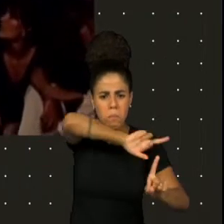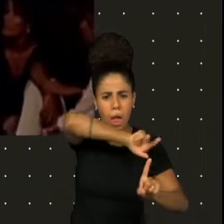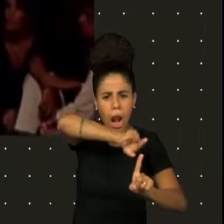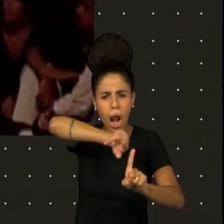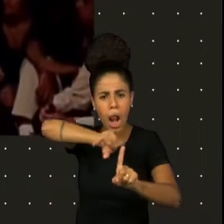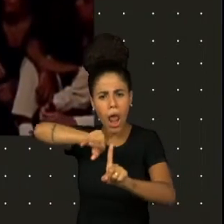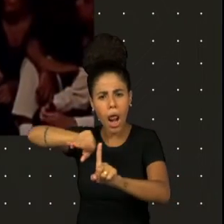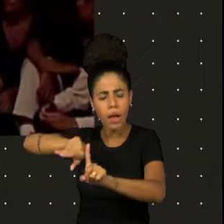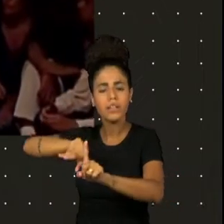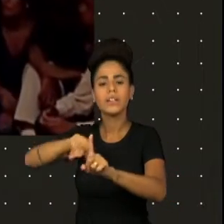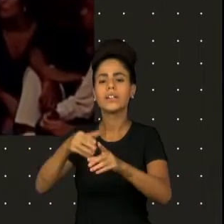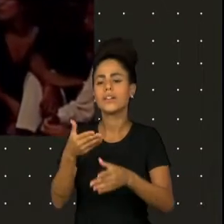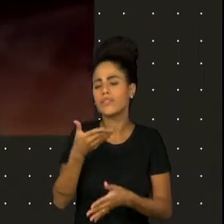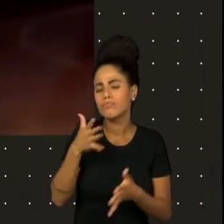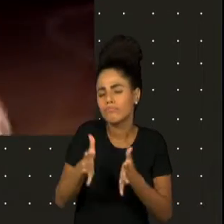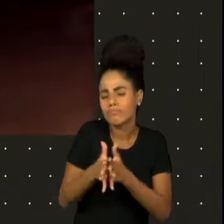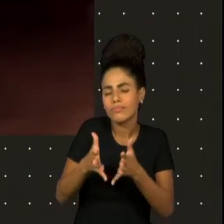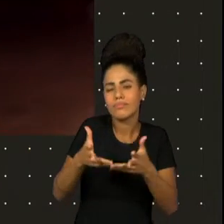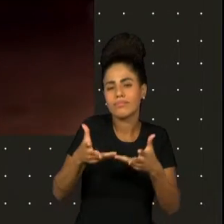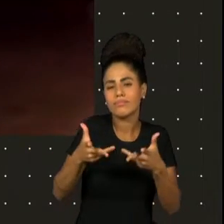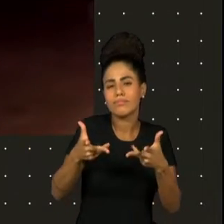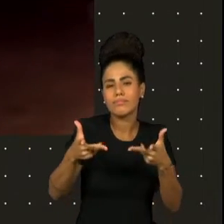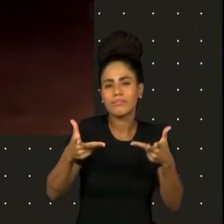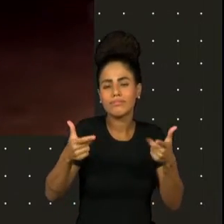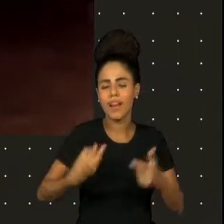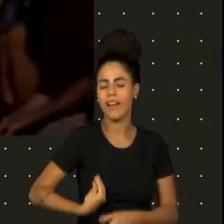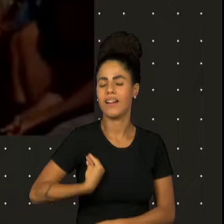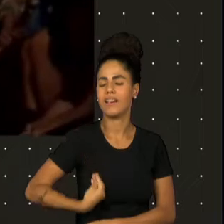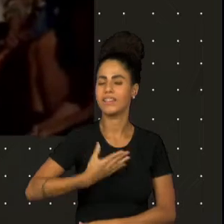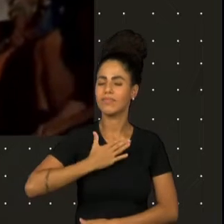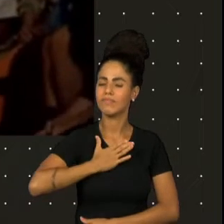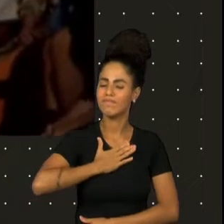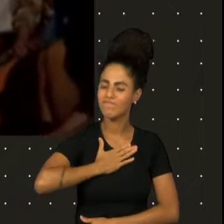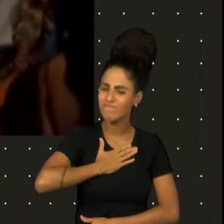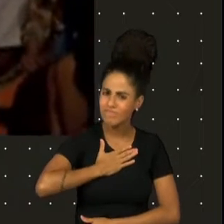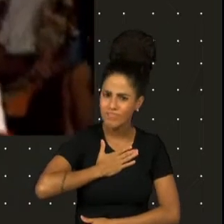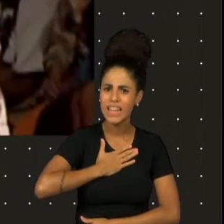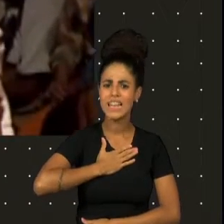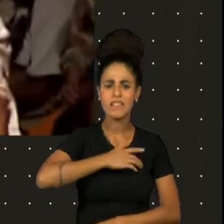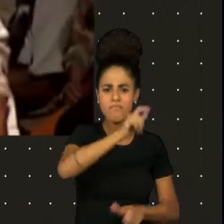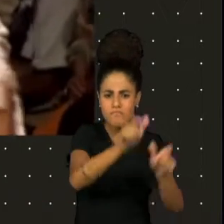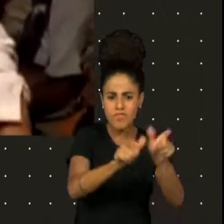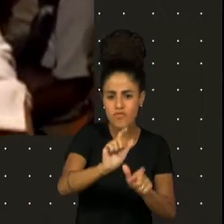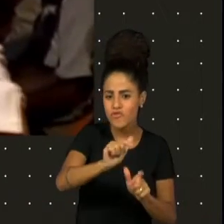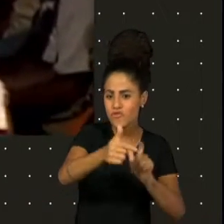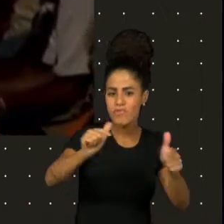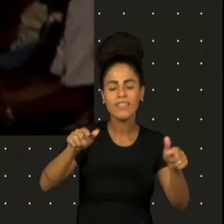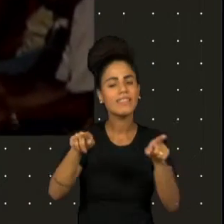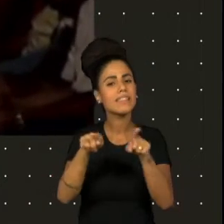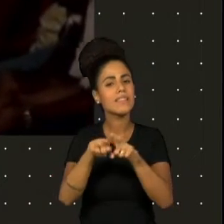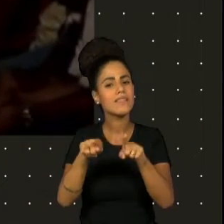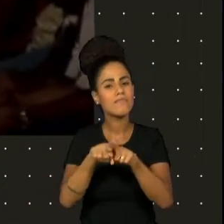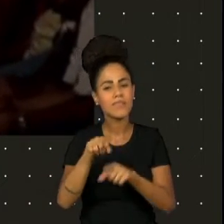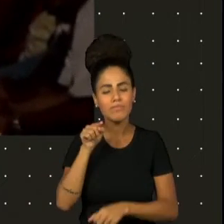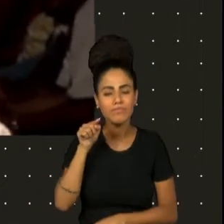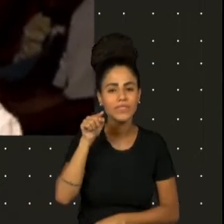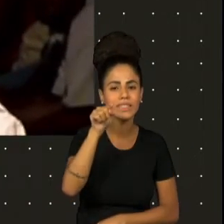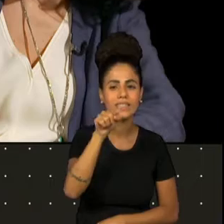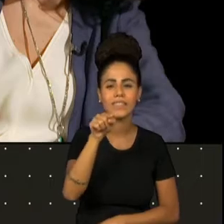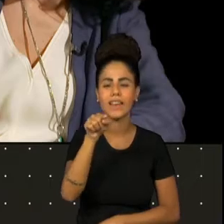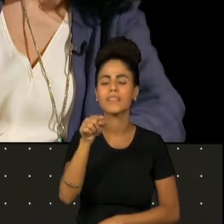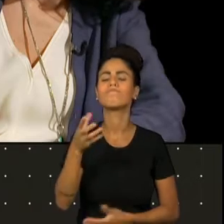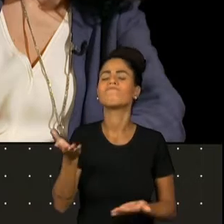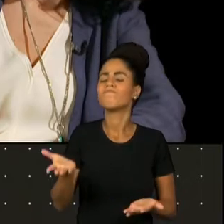luz na vida da minha vida, na vida de muita gente. E você é uma luz